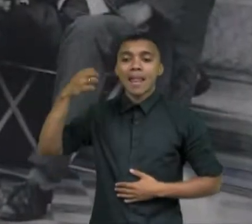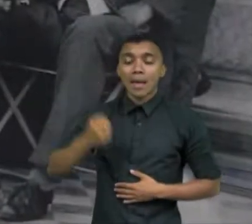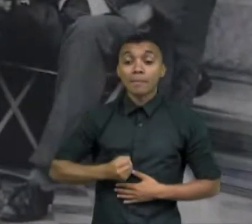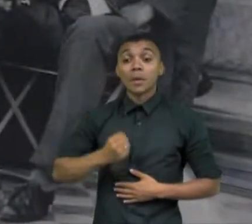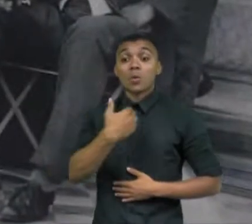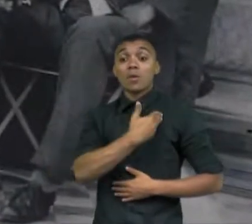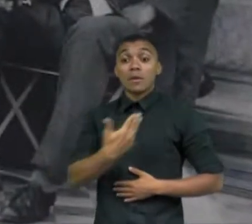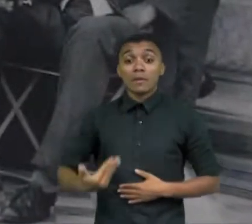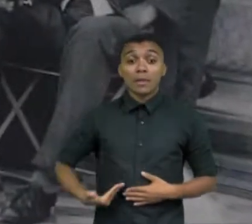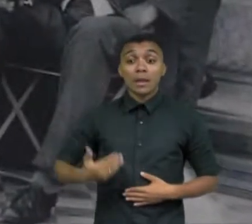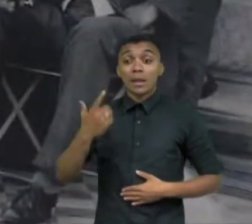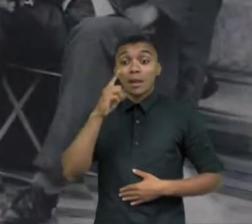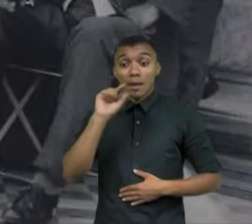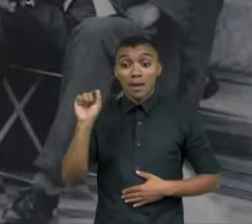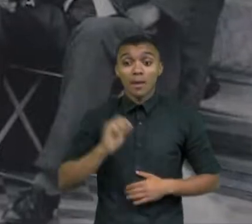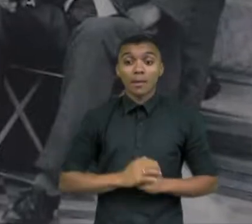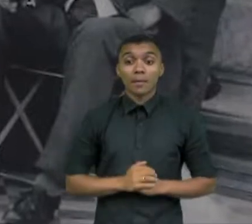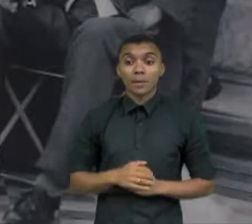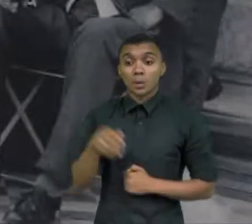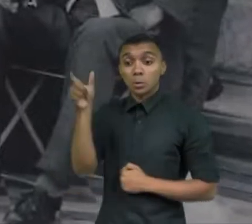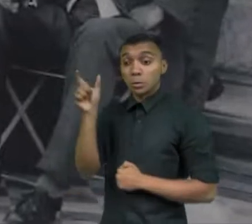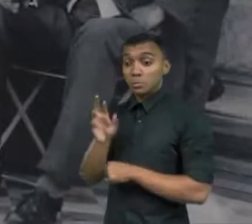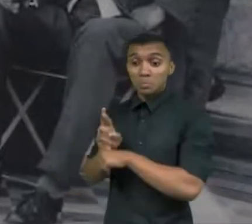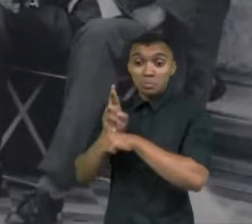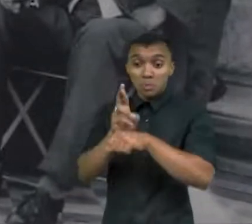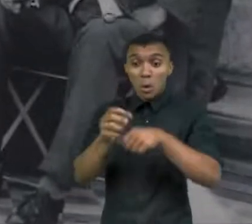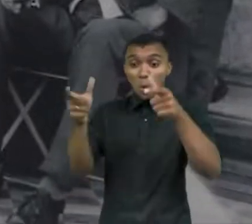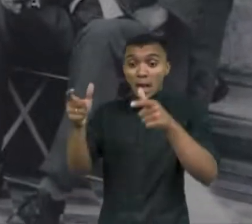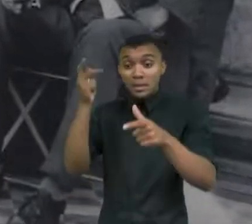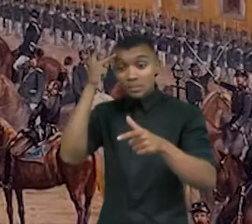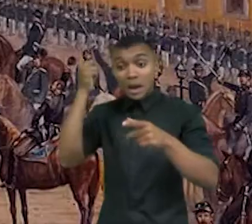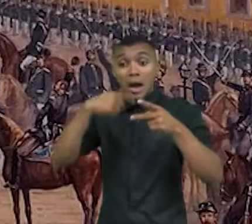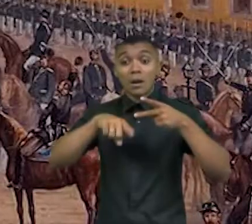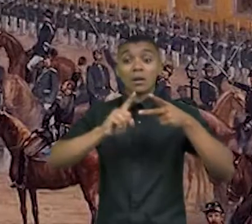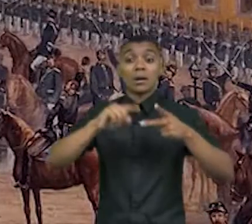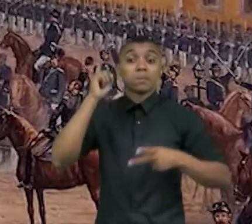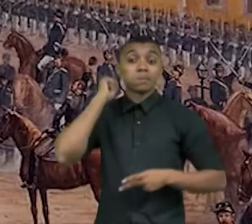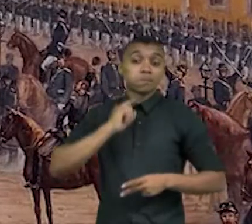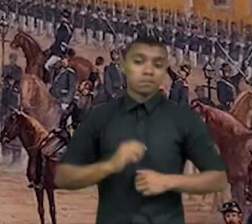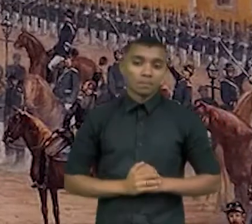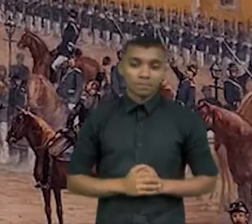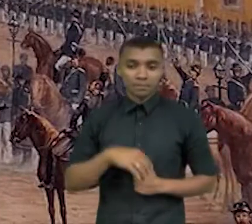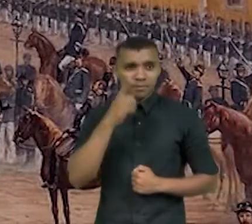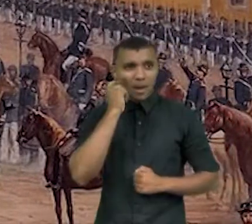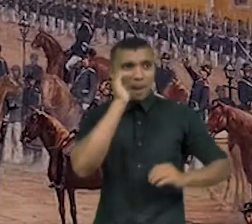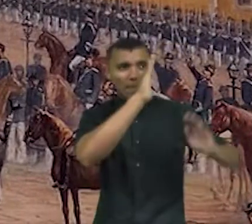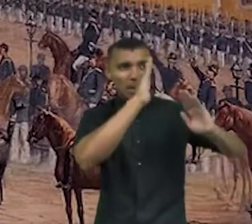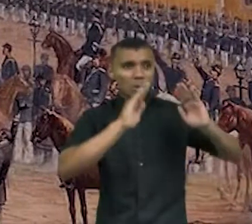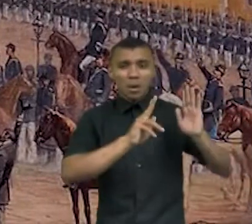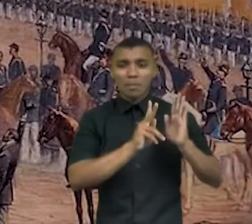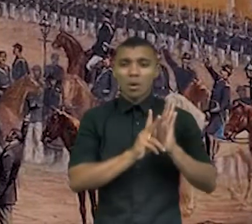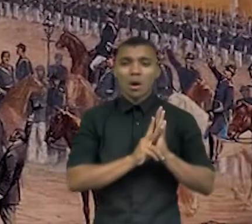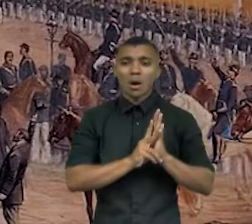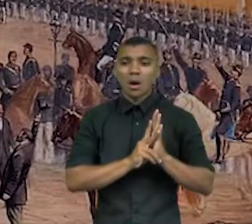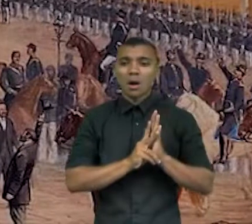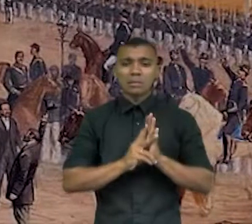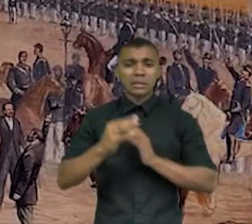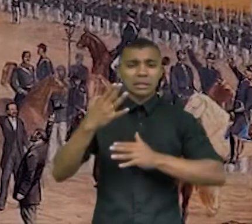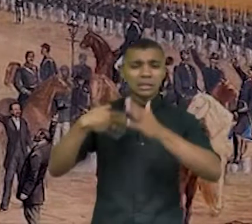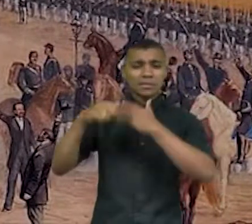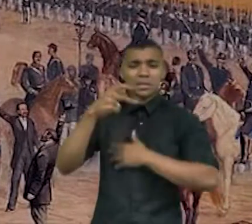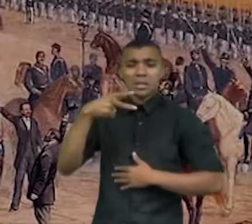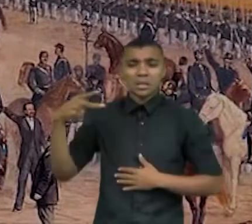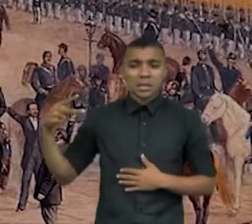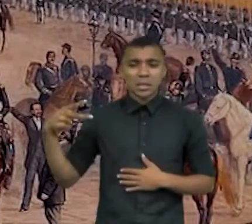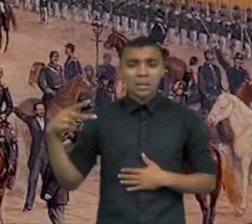alternadamente por representantes de São Paulo e Minas Gerais. O período da República Velha, que vai do final do Império